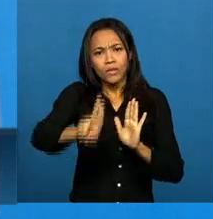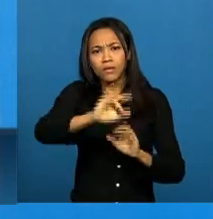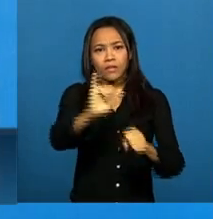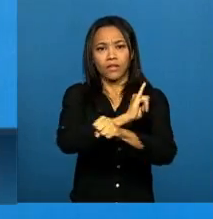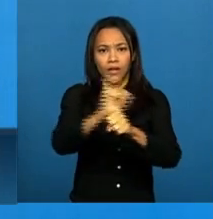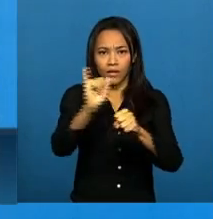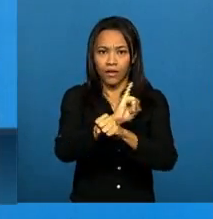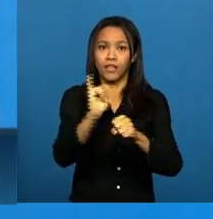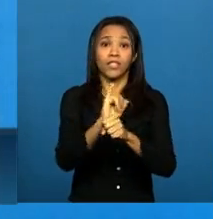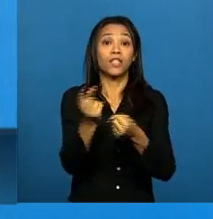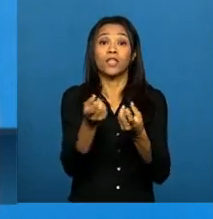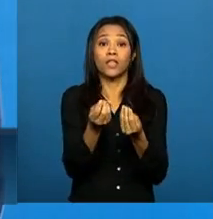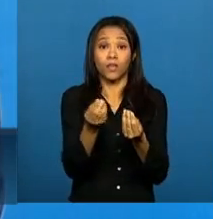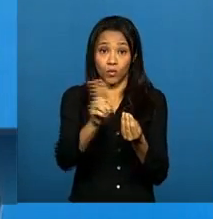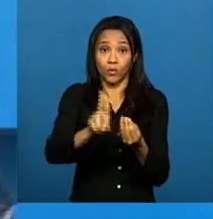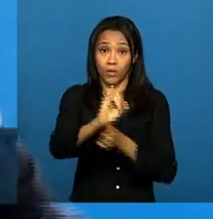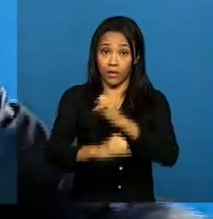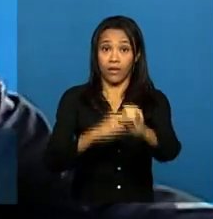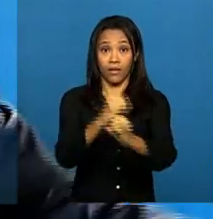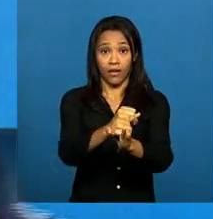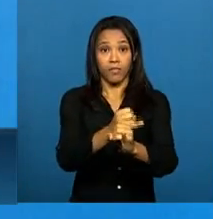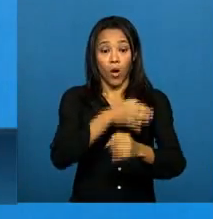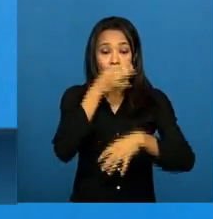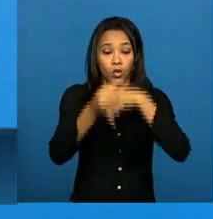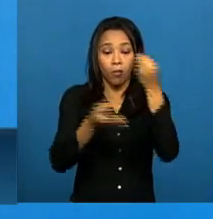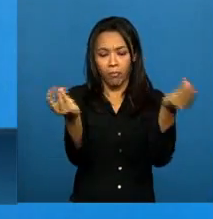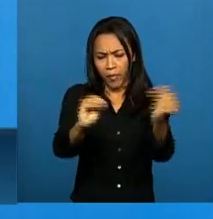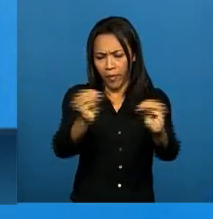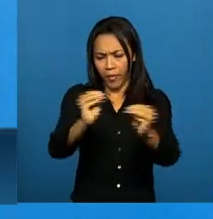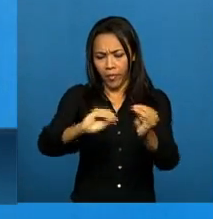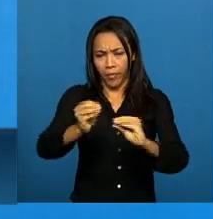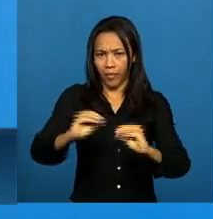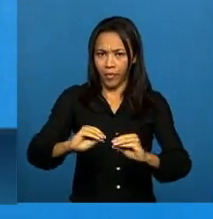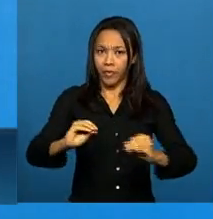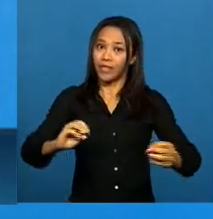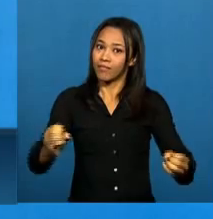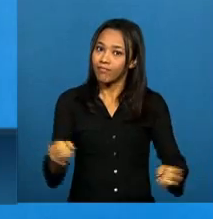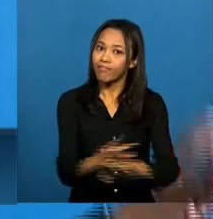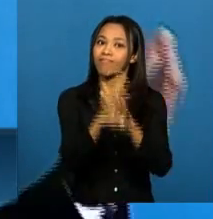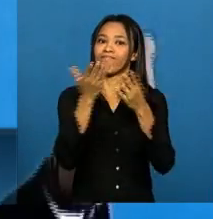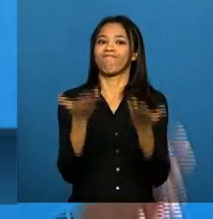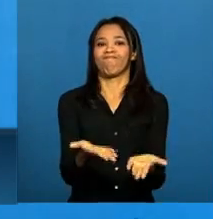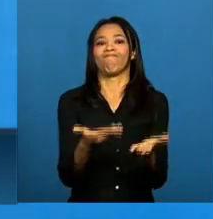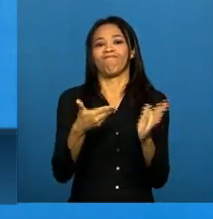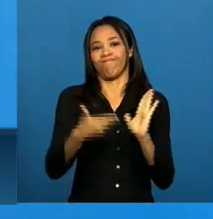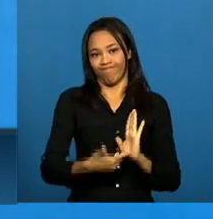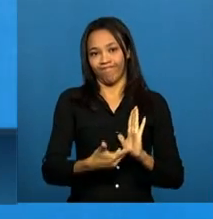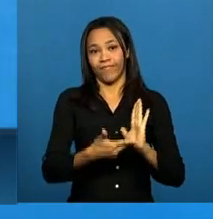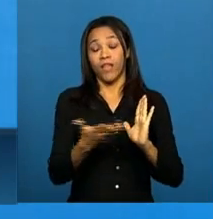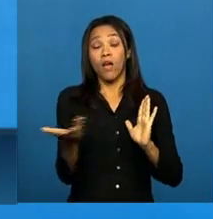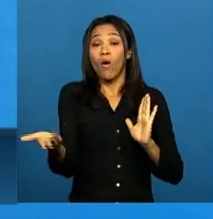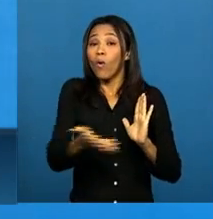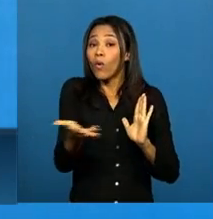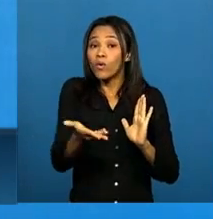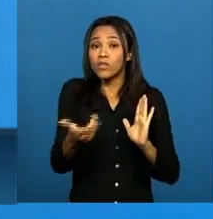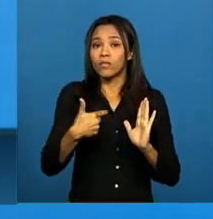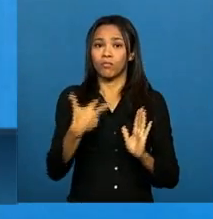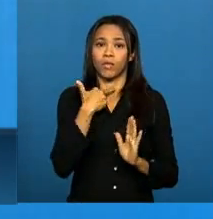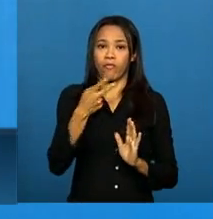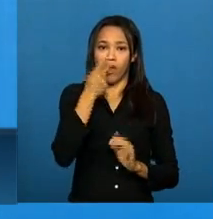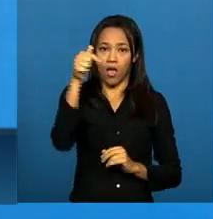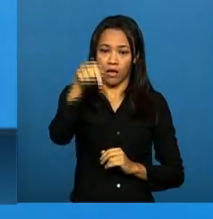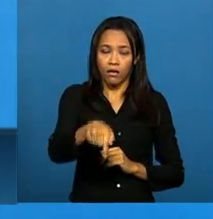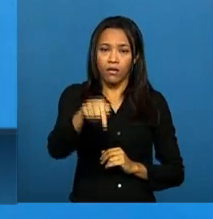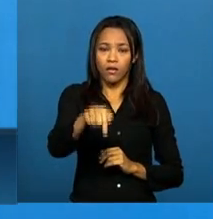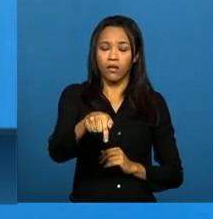ela foi construída. Então, nesse processo de construção, não podemos deixar de registrar